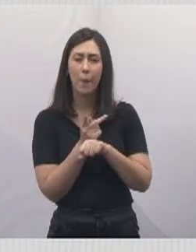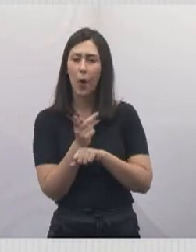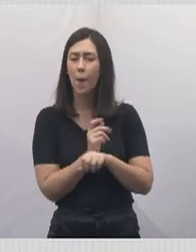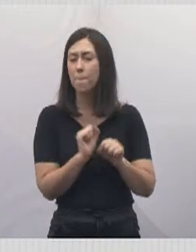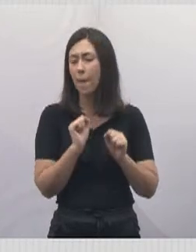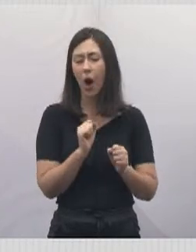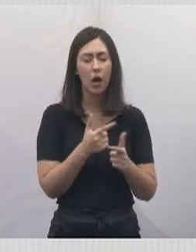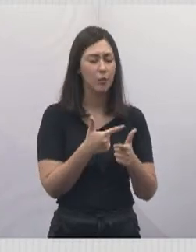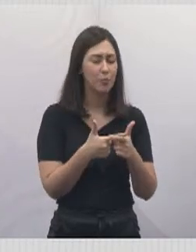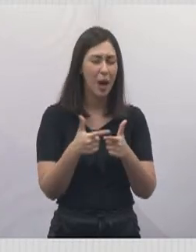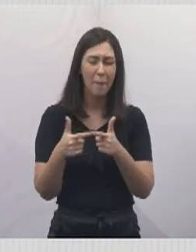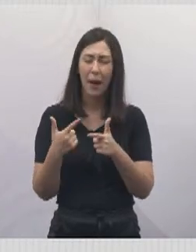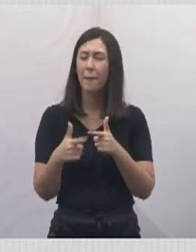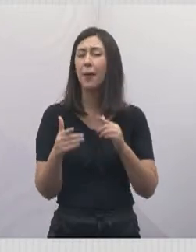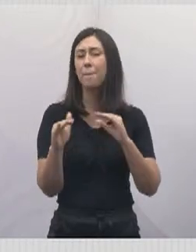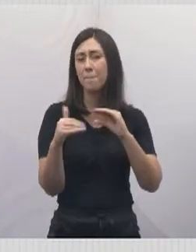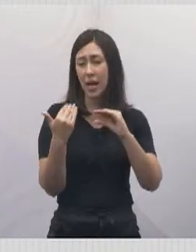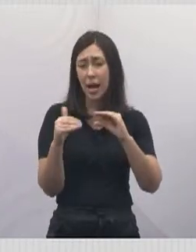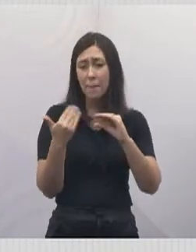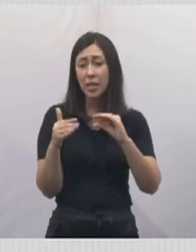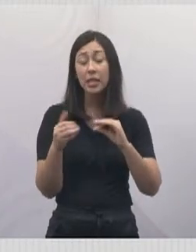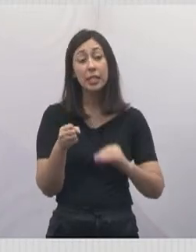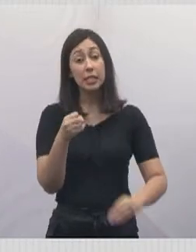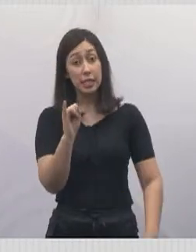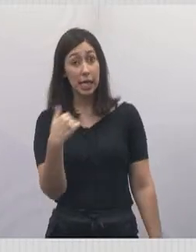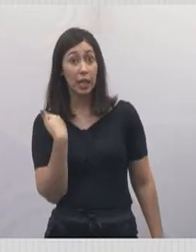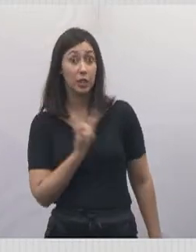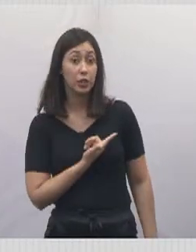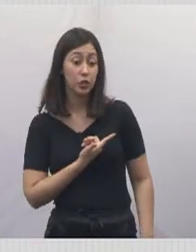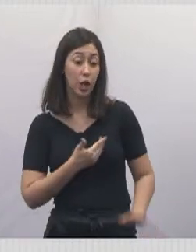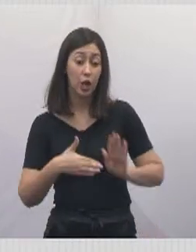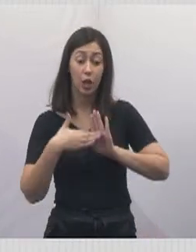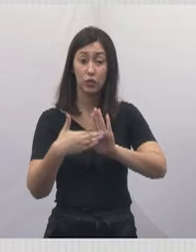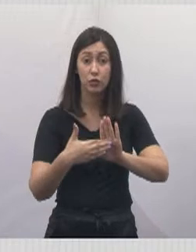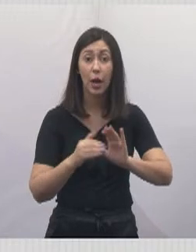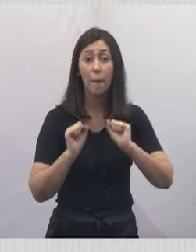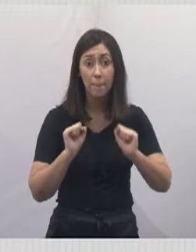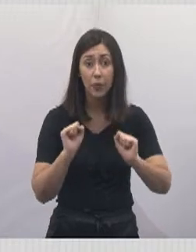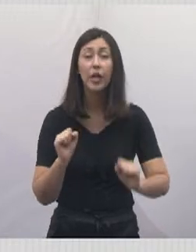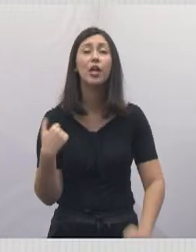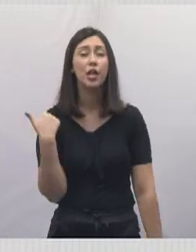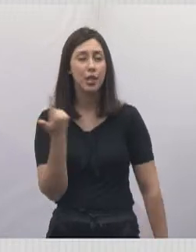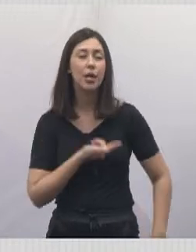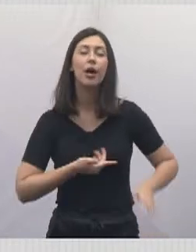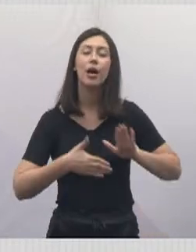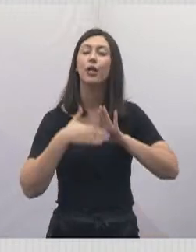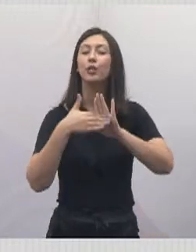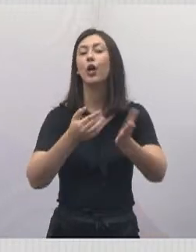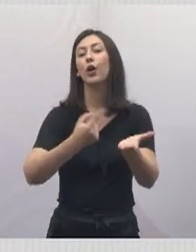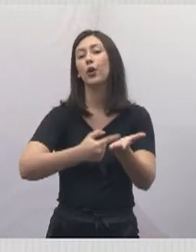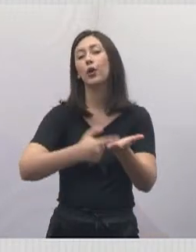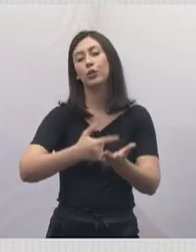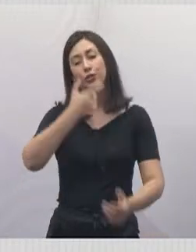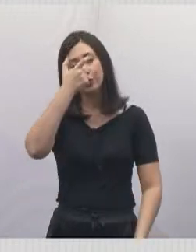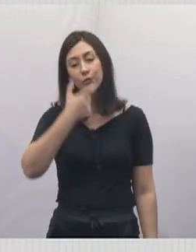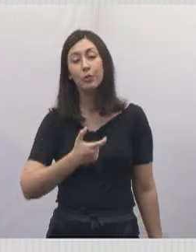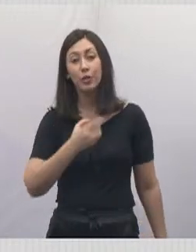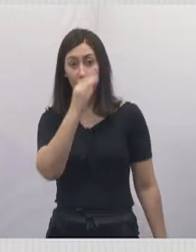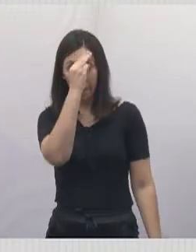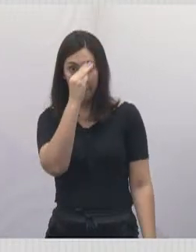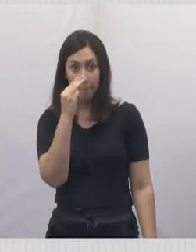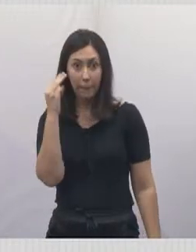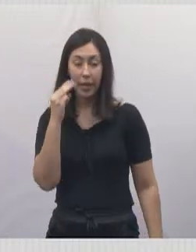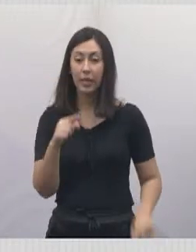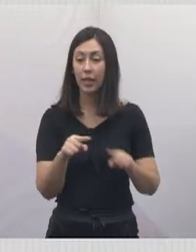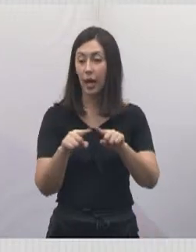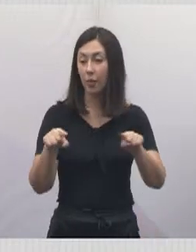as suas demandas. O que nós pudermos interceder por vocês junto ao Executivo, assim o faremos. Conte com essa vereadora, a vereadora Maria Amélia,